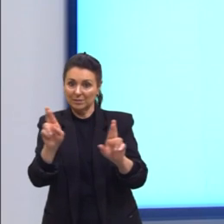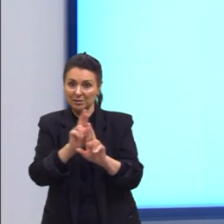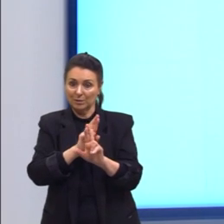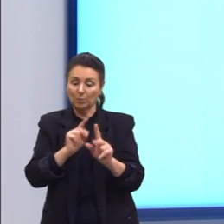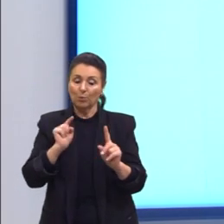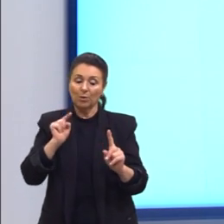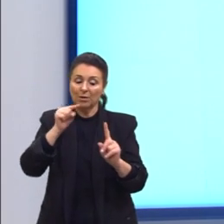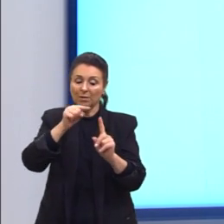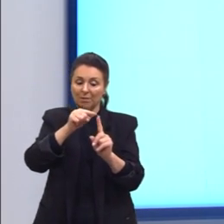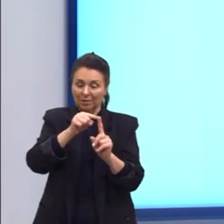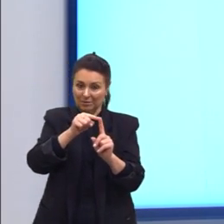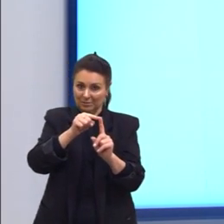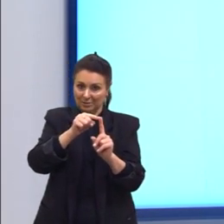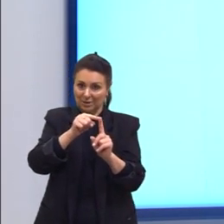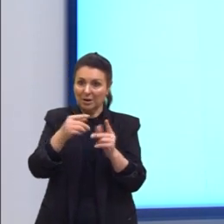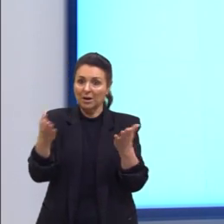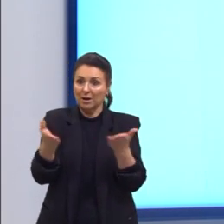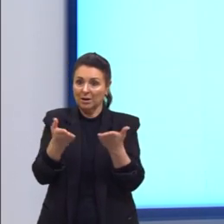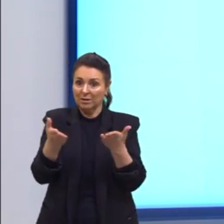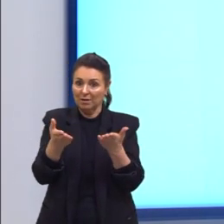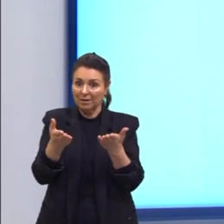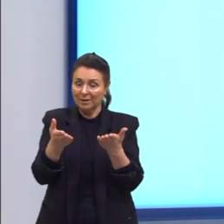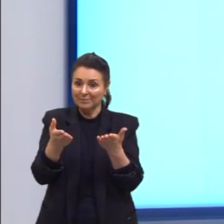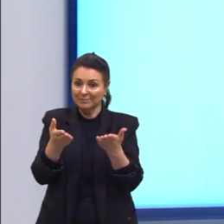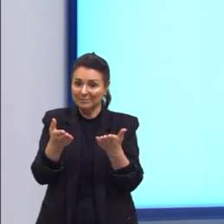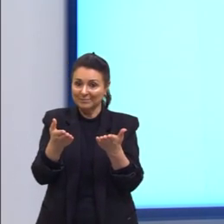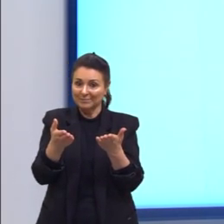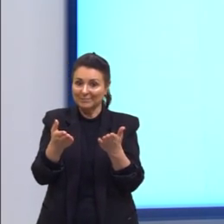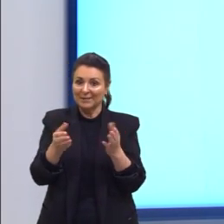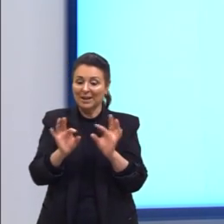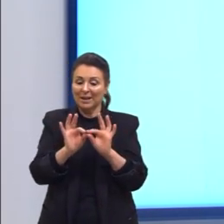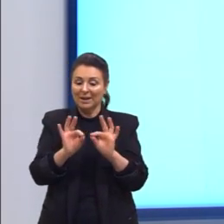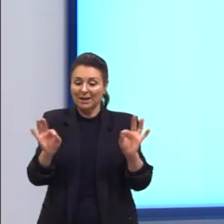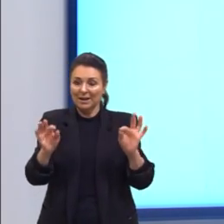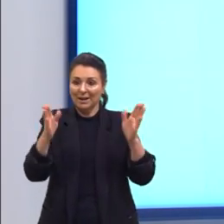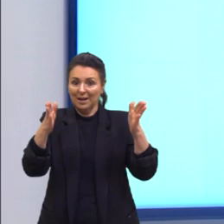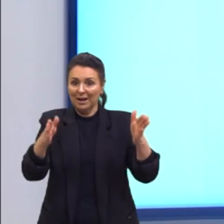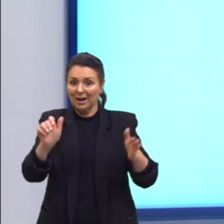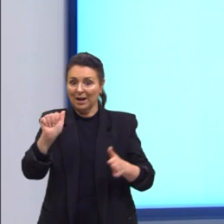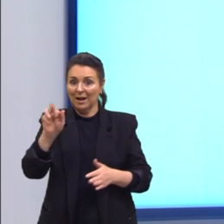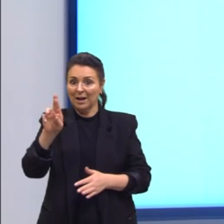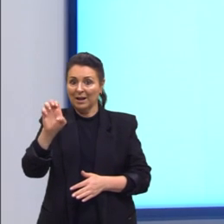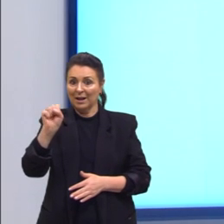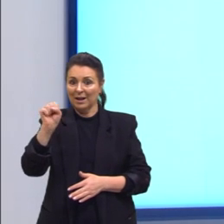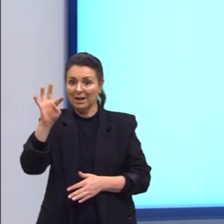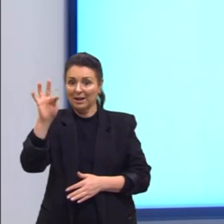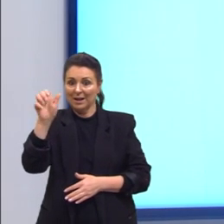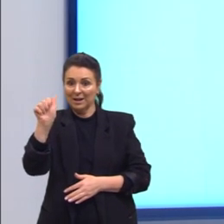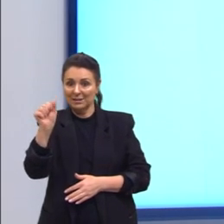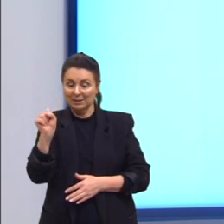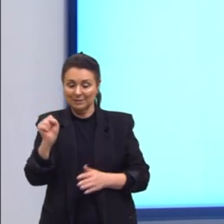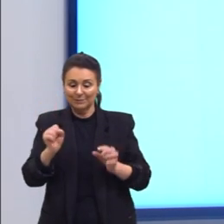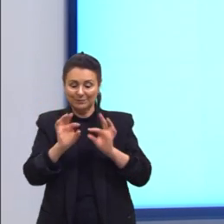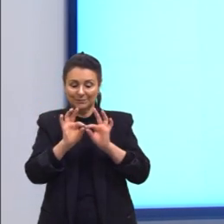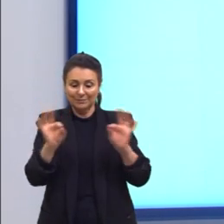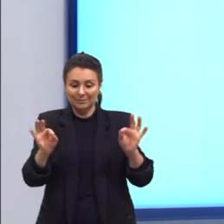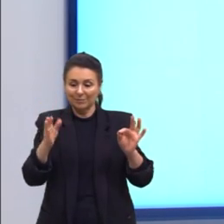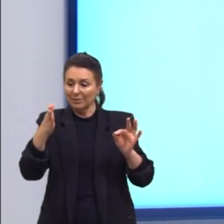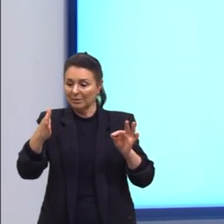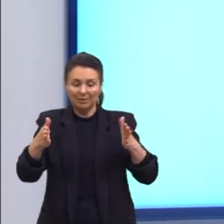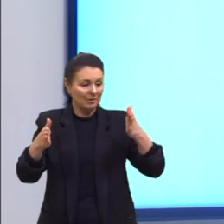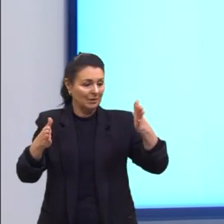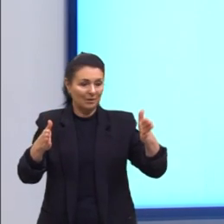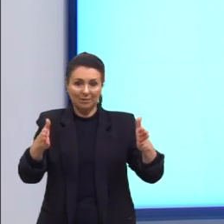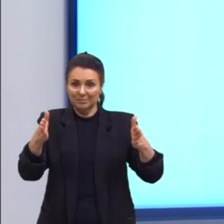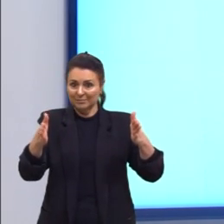vértices. Vamos ver agora as arestas. Destaquei aqui na nossa figura as arestas,